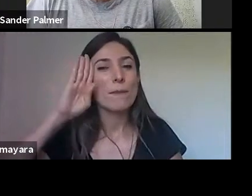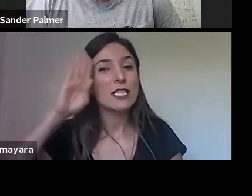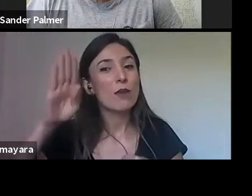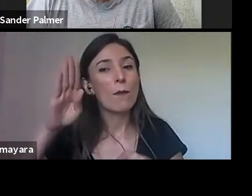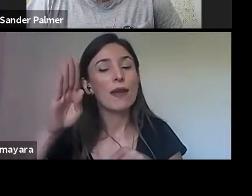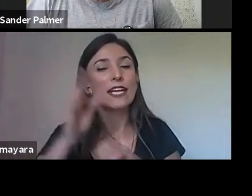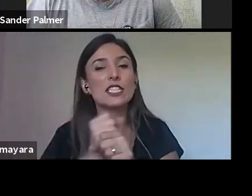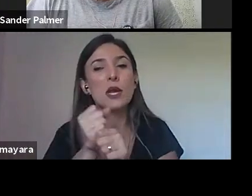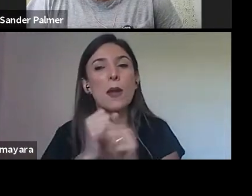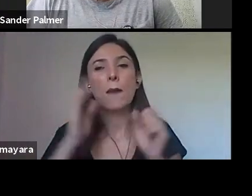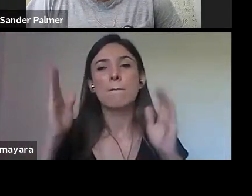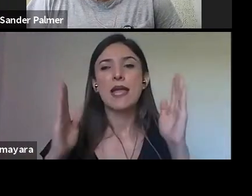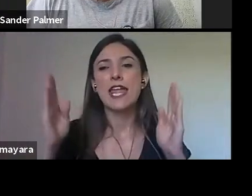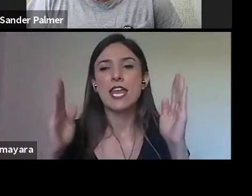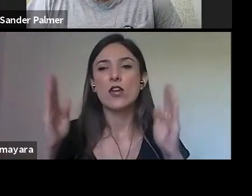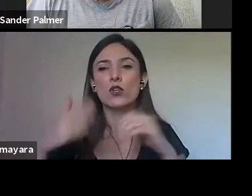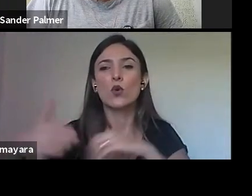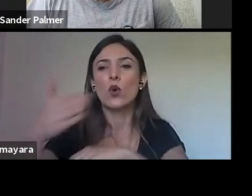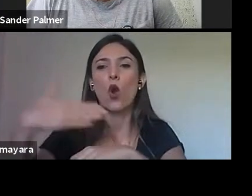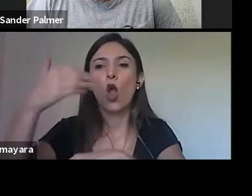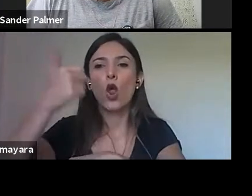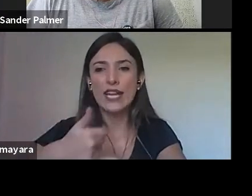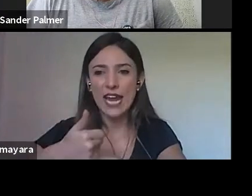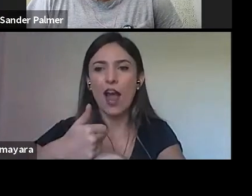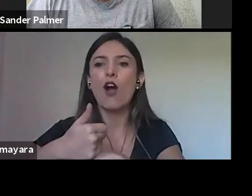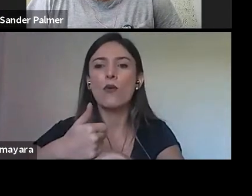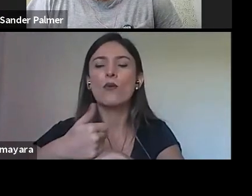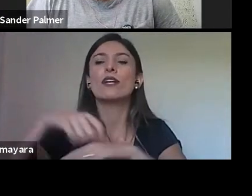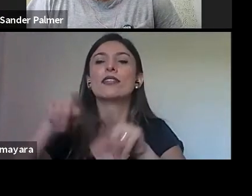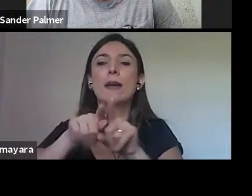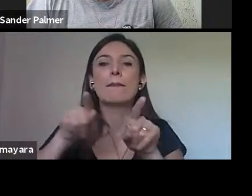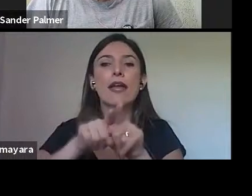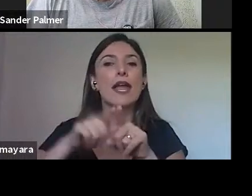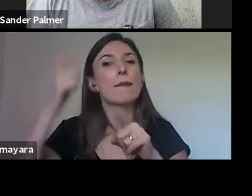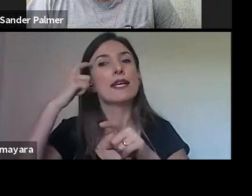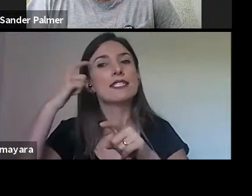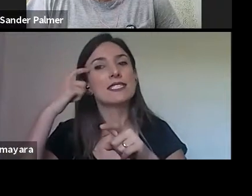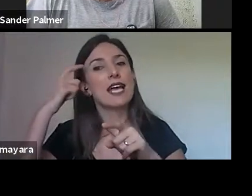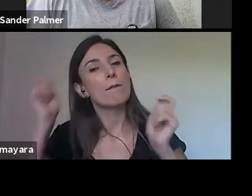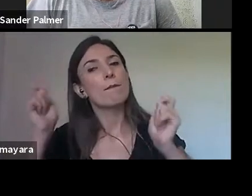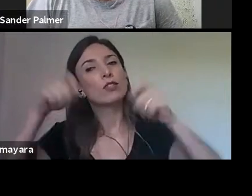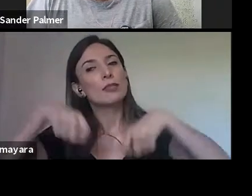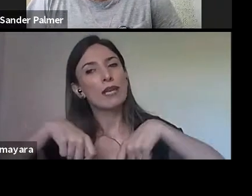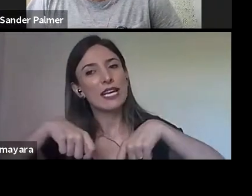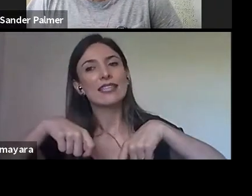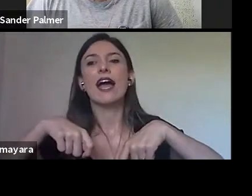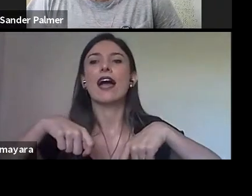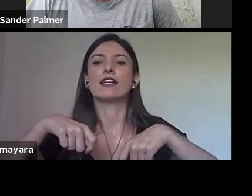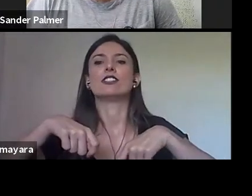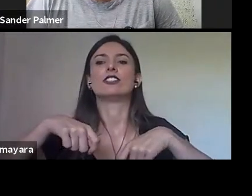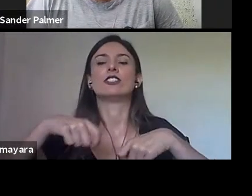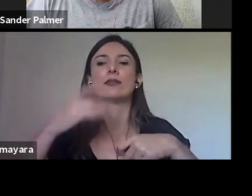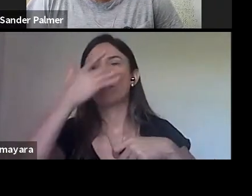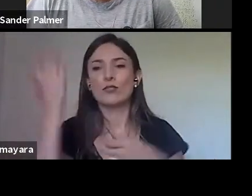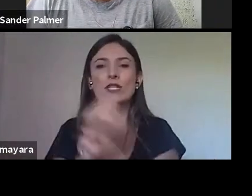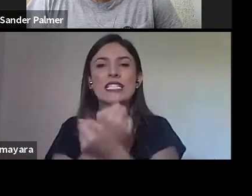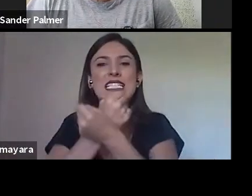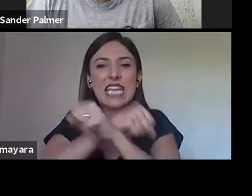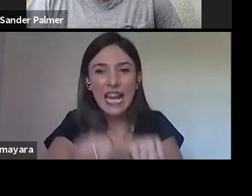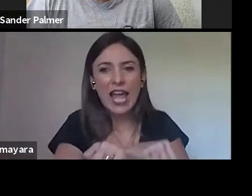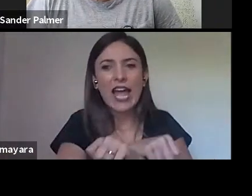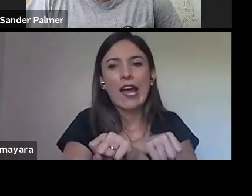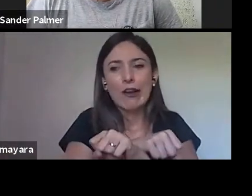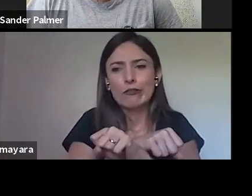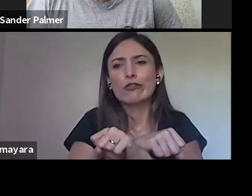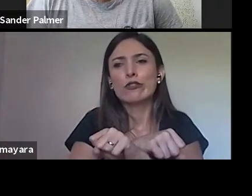colonial, mas tanto pensar na possibilidade dos escravos serem educados, mas também